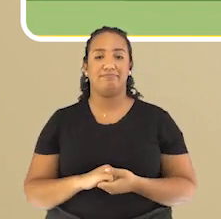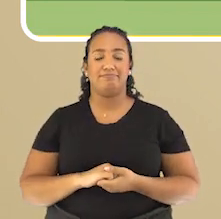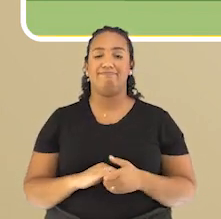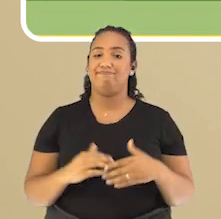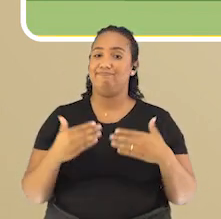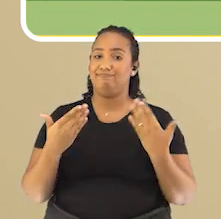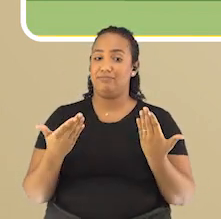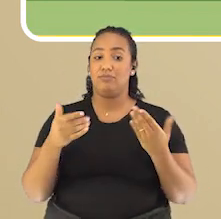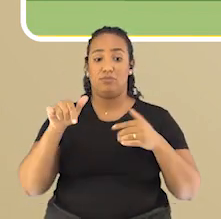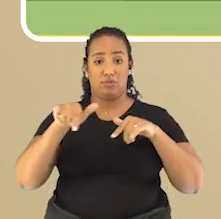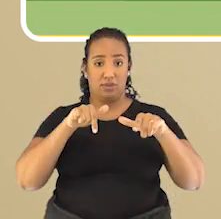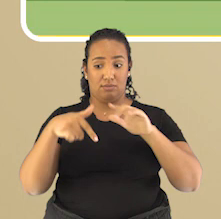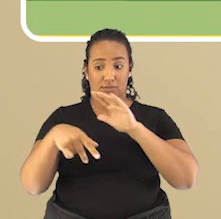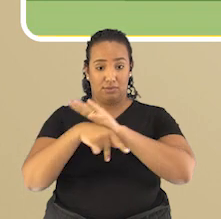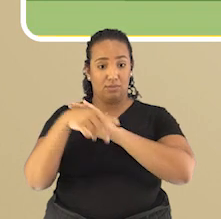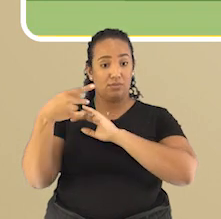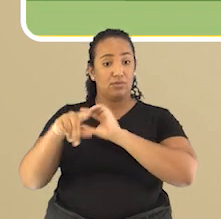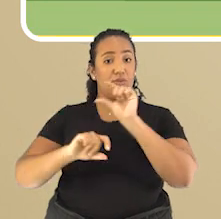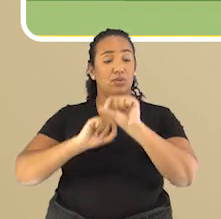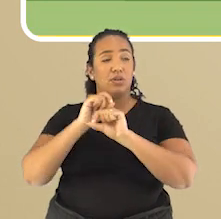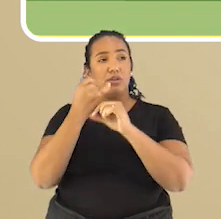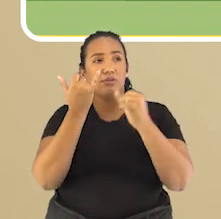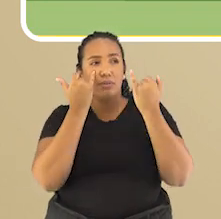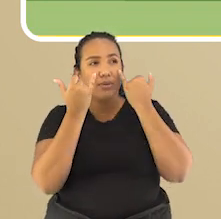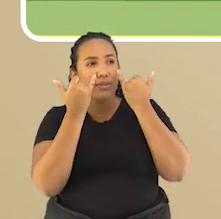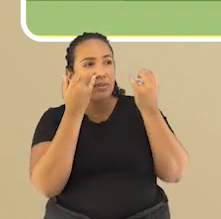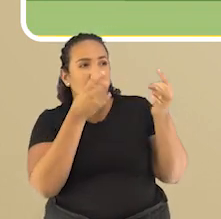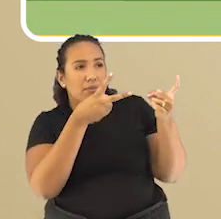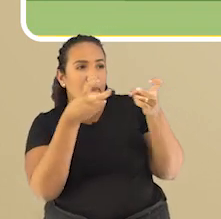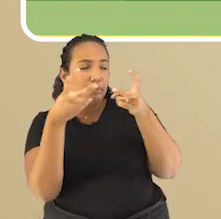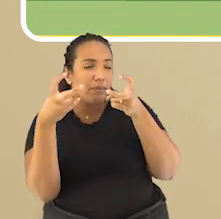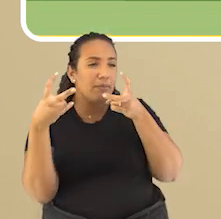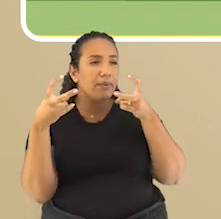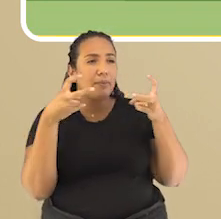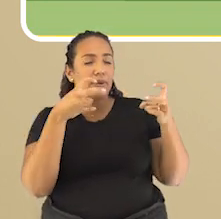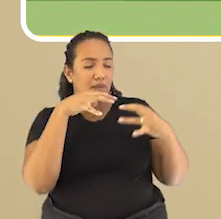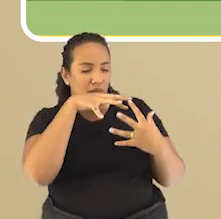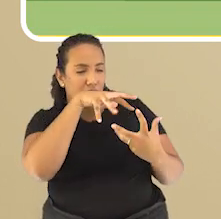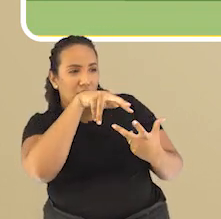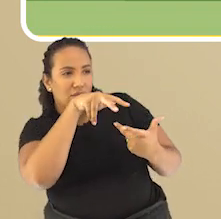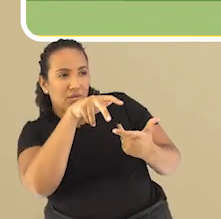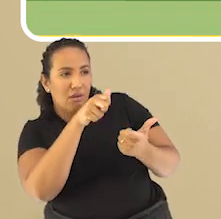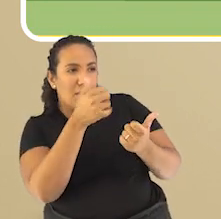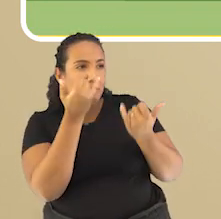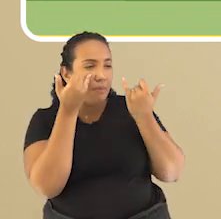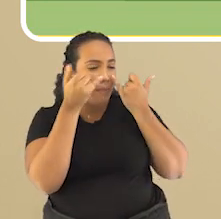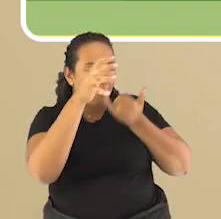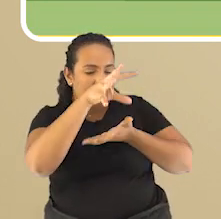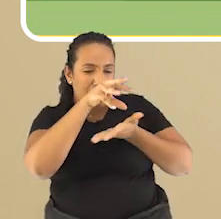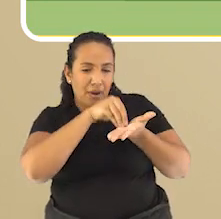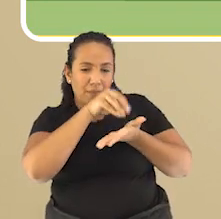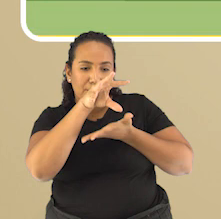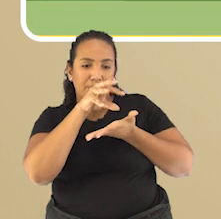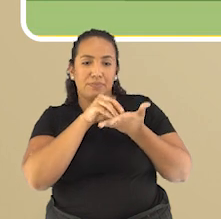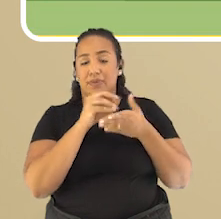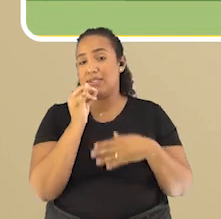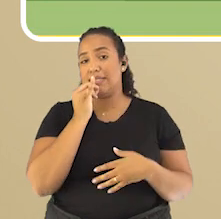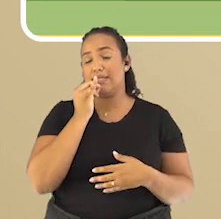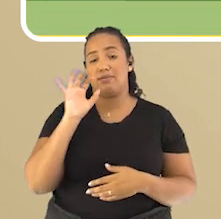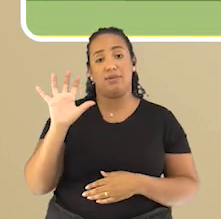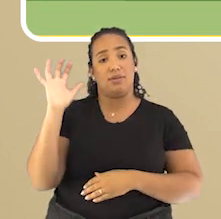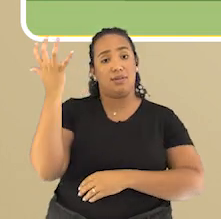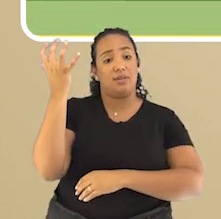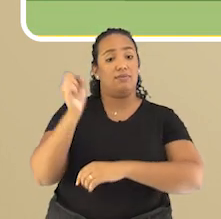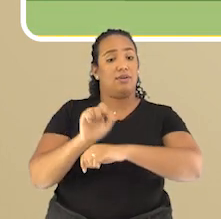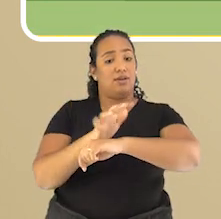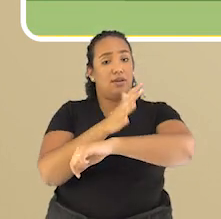trabalho é analisar e registrar dados sobre aspectos da superfície da Terra. Como, por exemplo, o clima, vegetação,